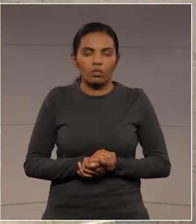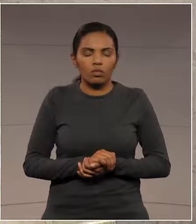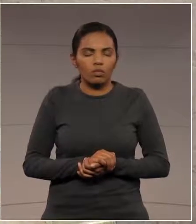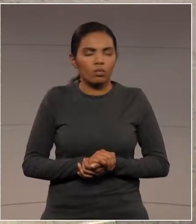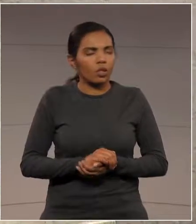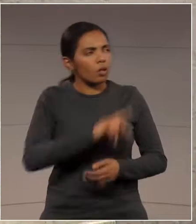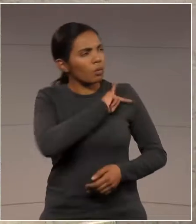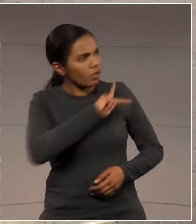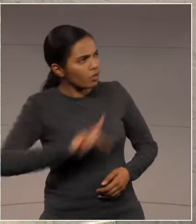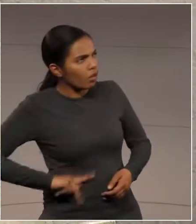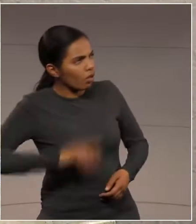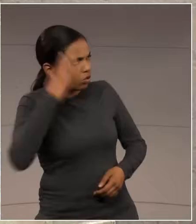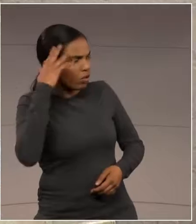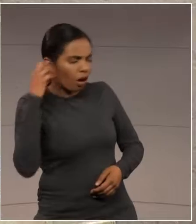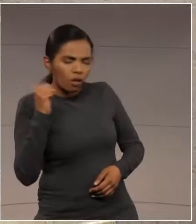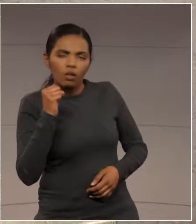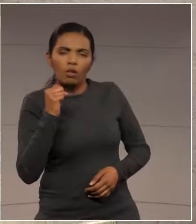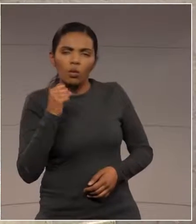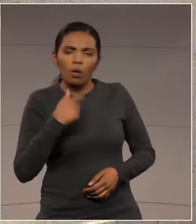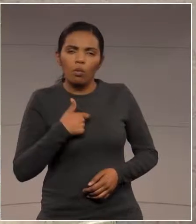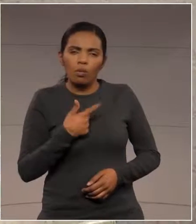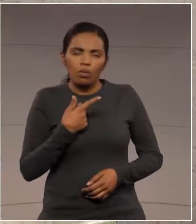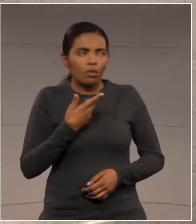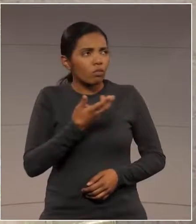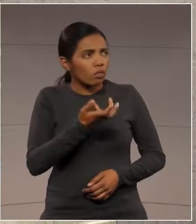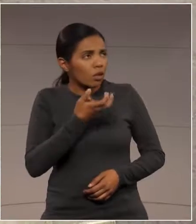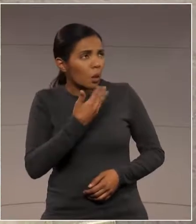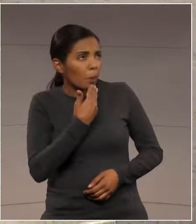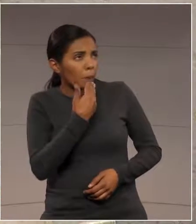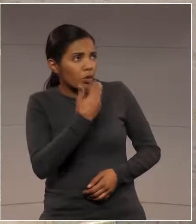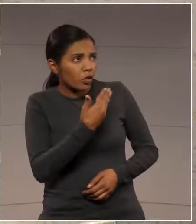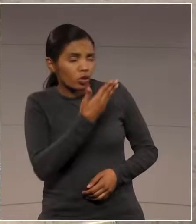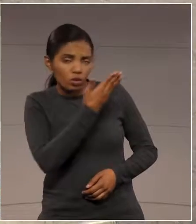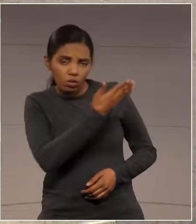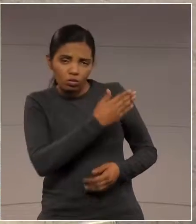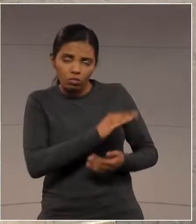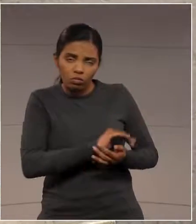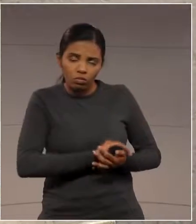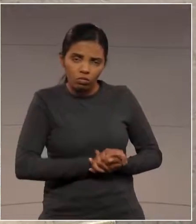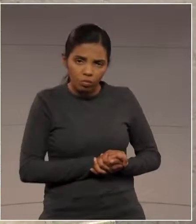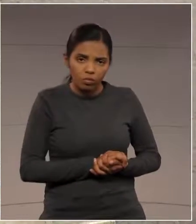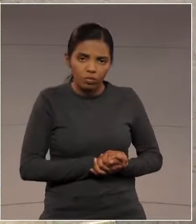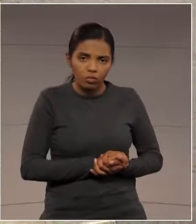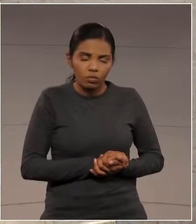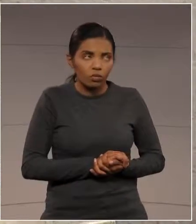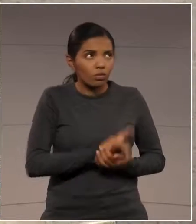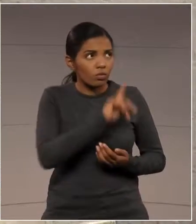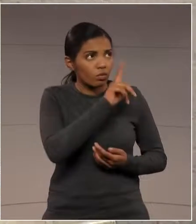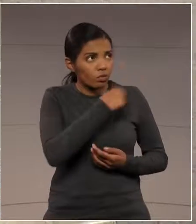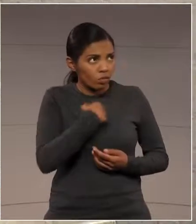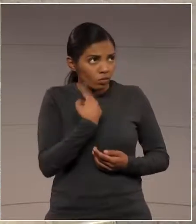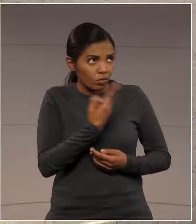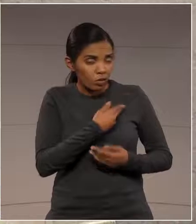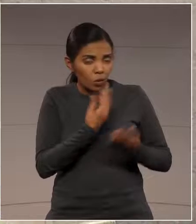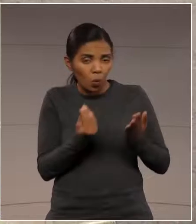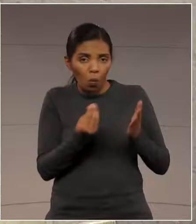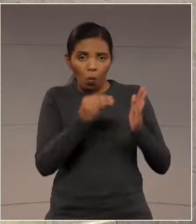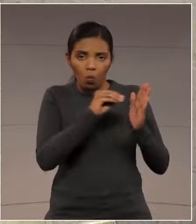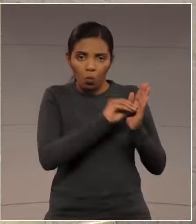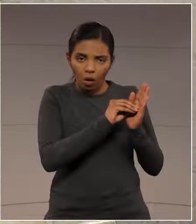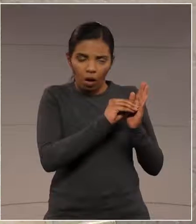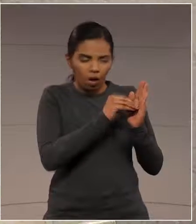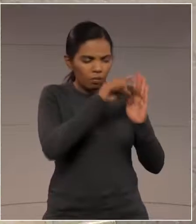presidente Traiano gostaria de fazer um pedido aqui para colocarmos na pauta de